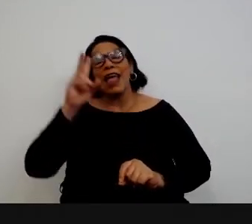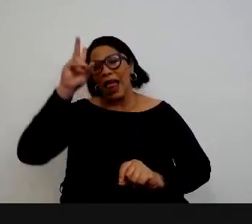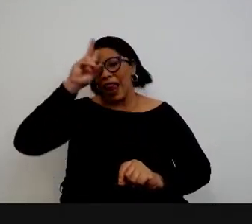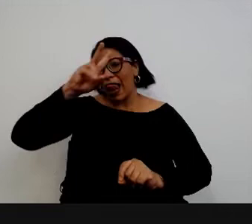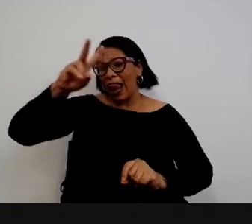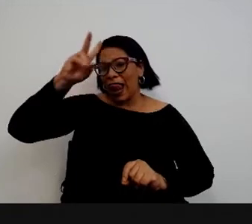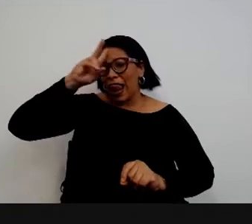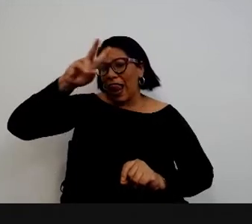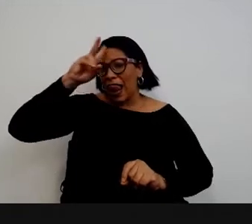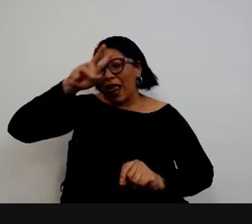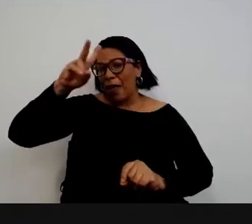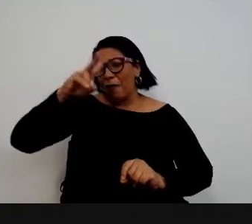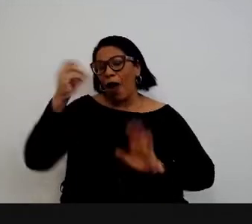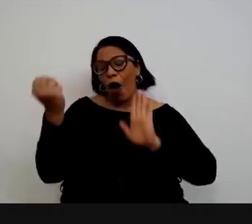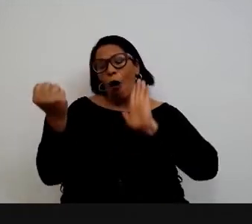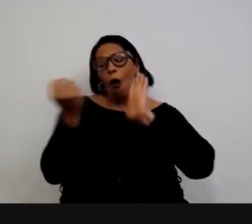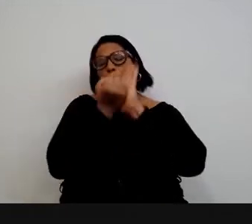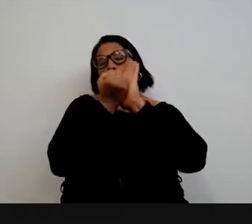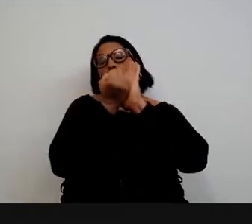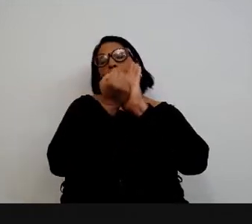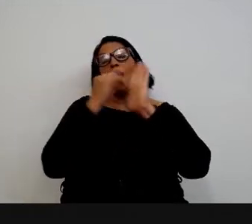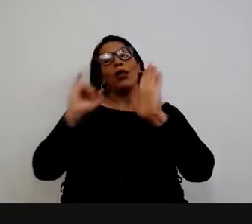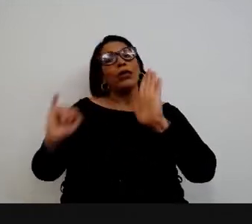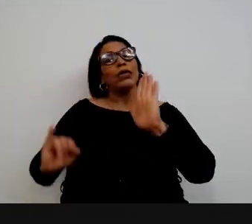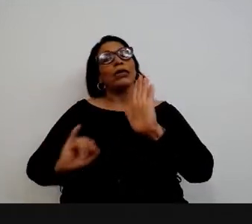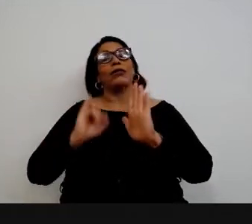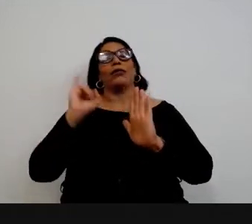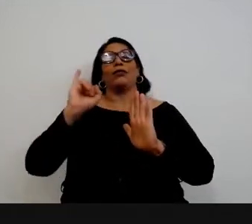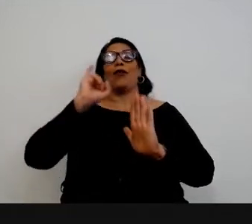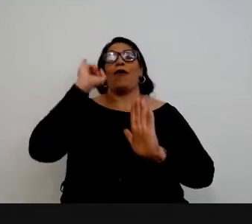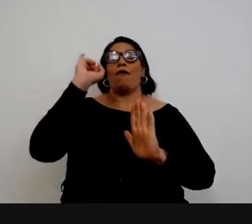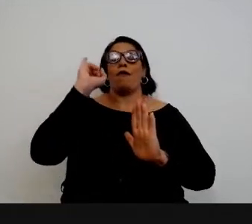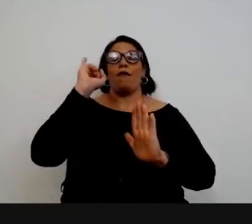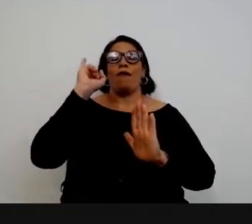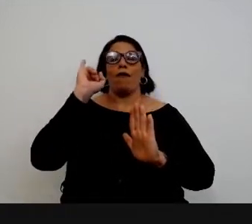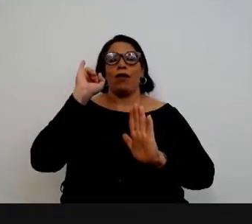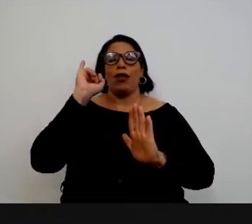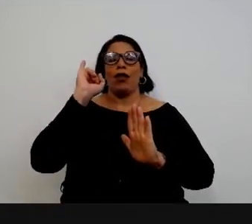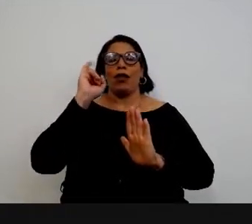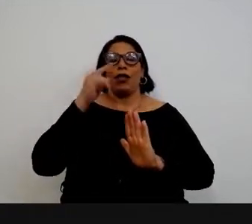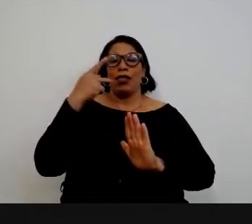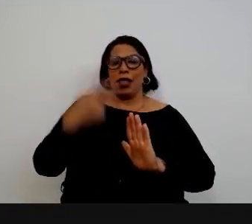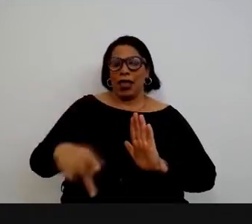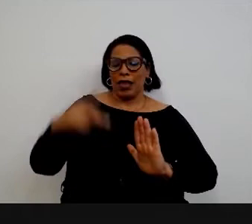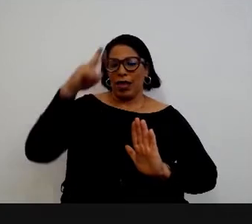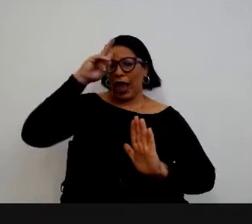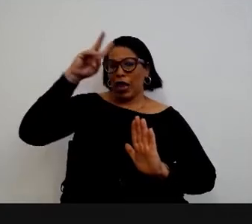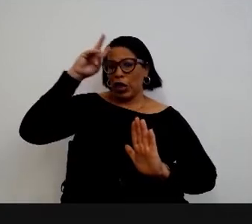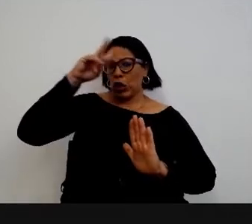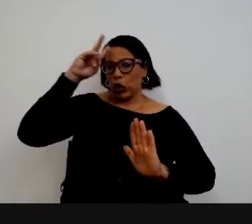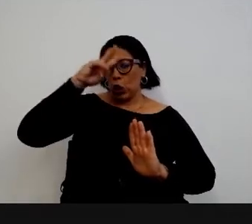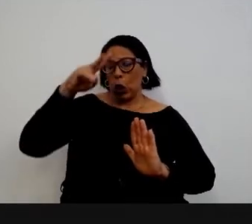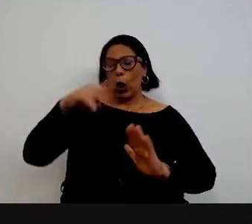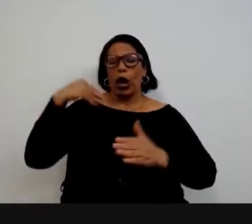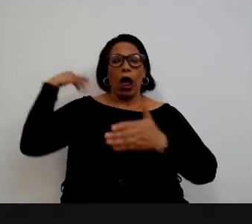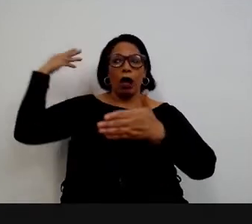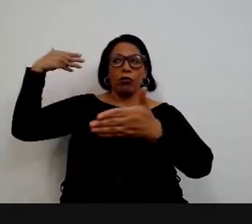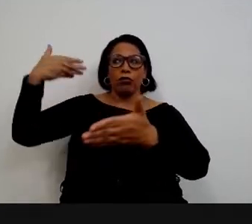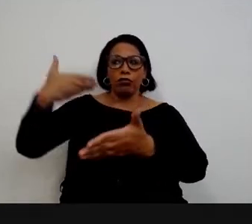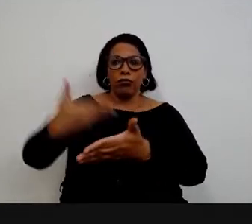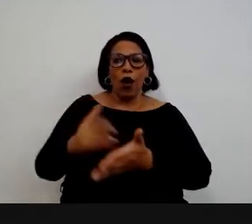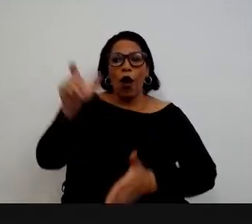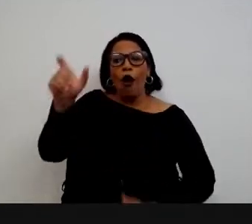alguns marcos importantes dessa história que o